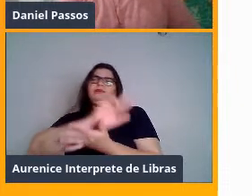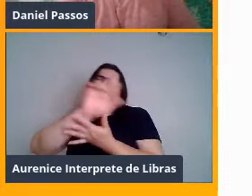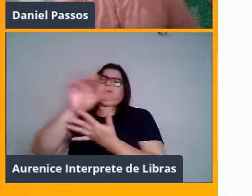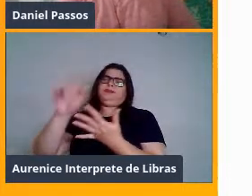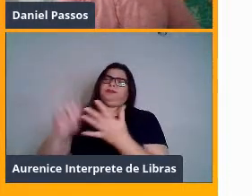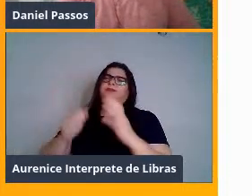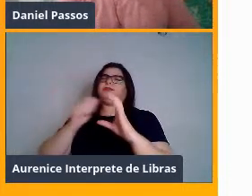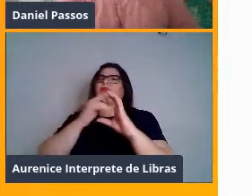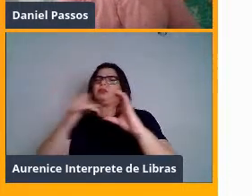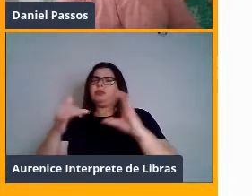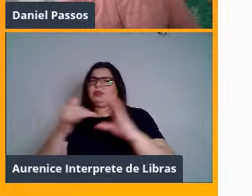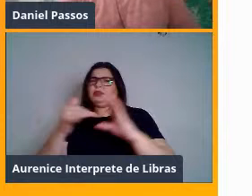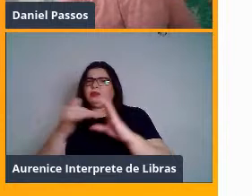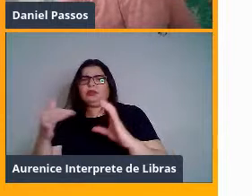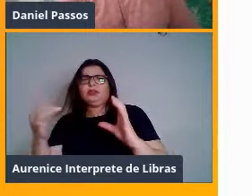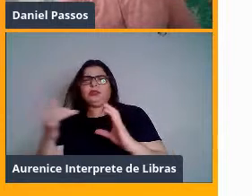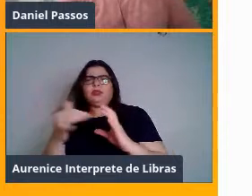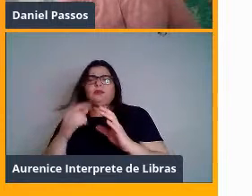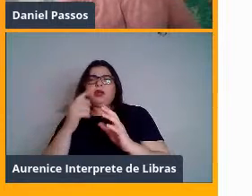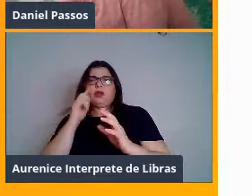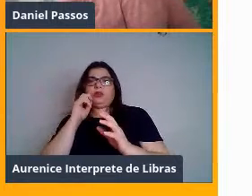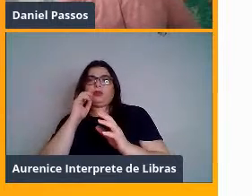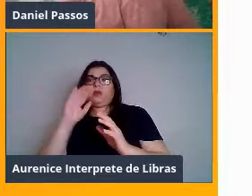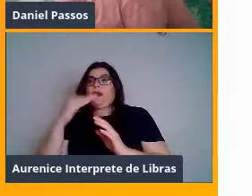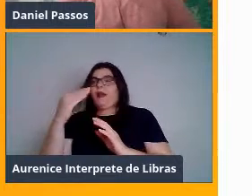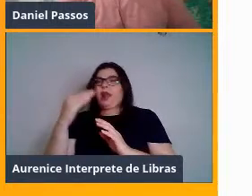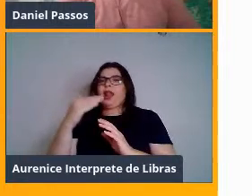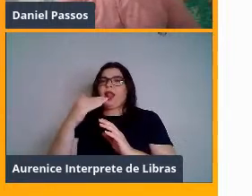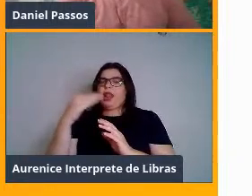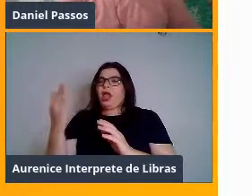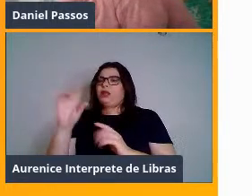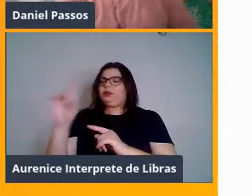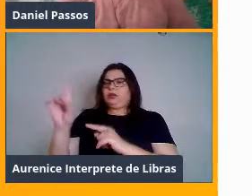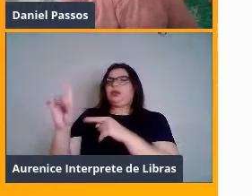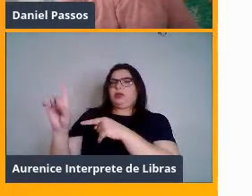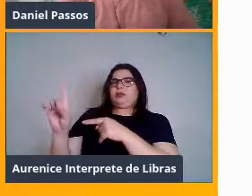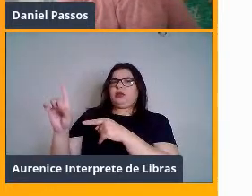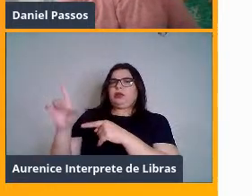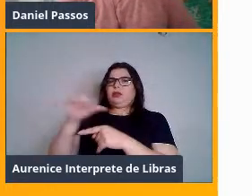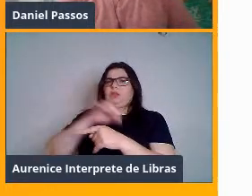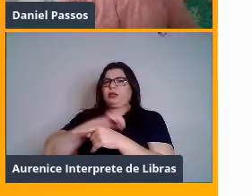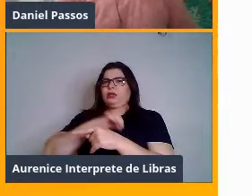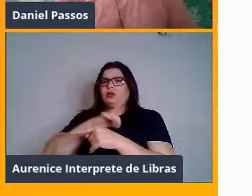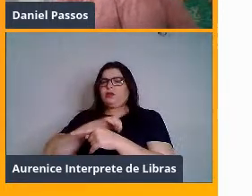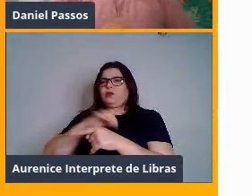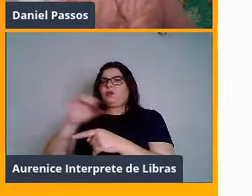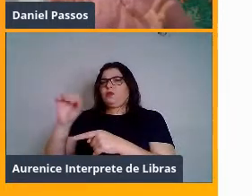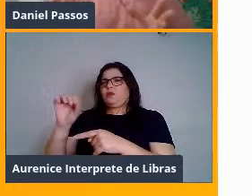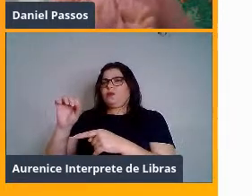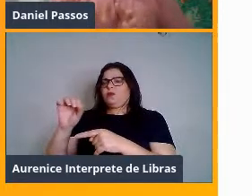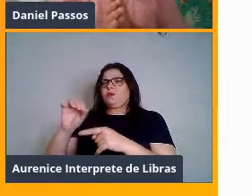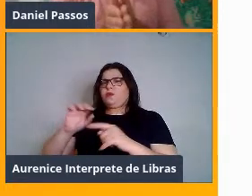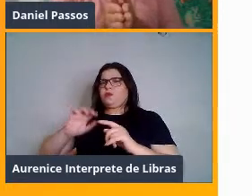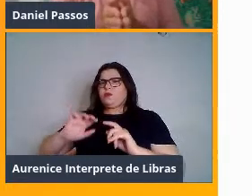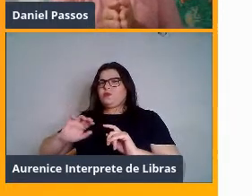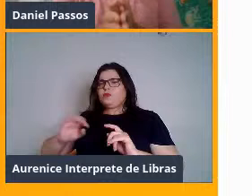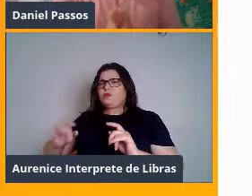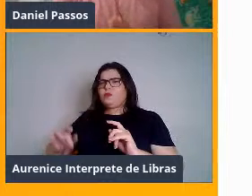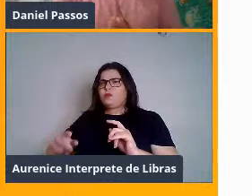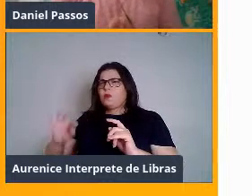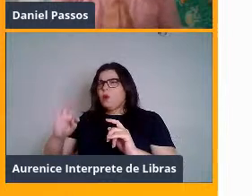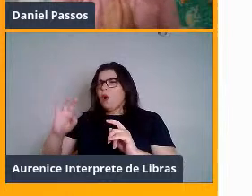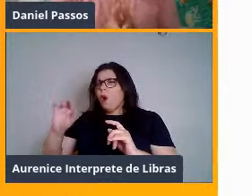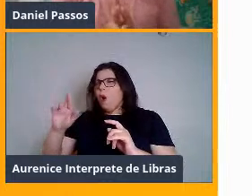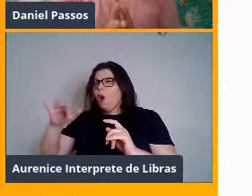estão vendo a minha seta, mas aqui no lado inferior direito da tela tem um órgão bifurcado, um órgão duplo. Isso é o órgão